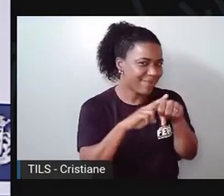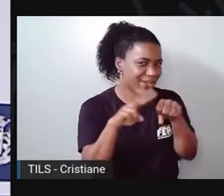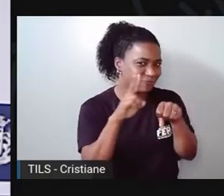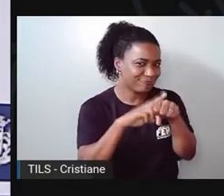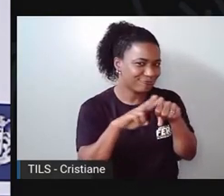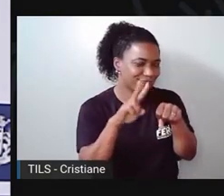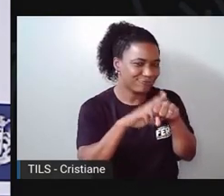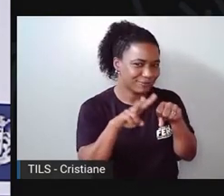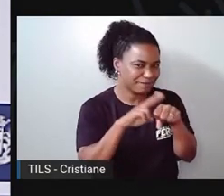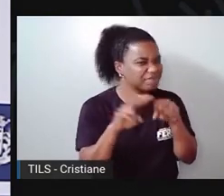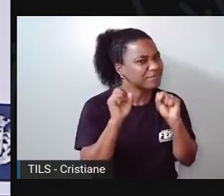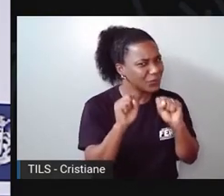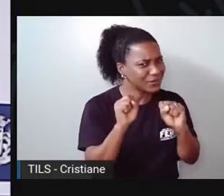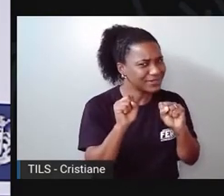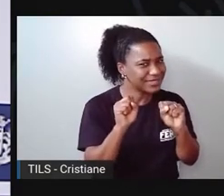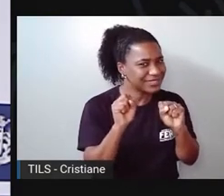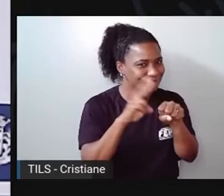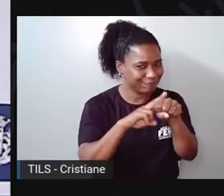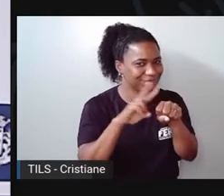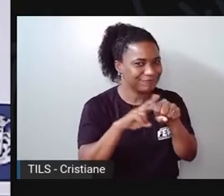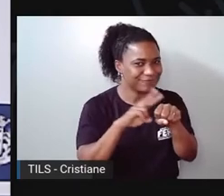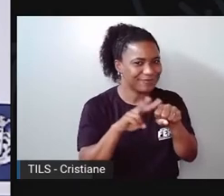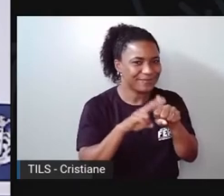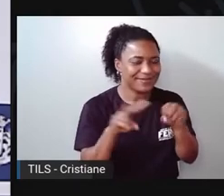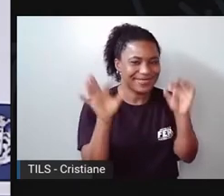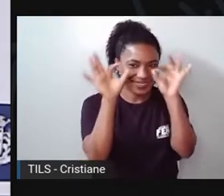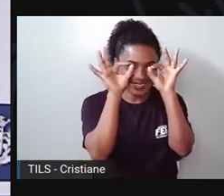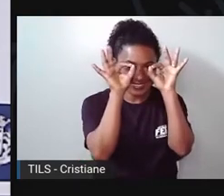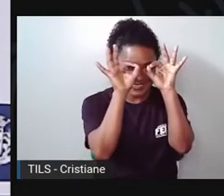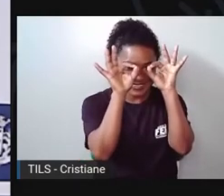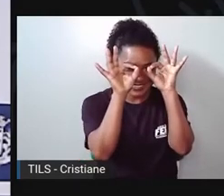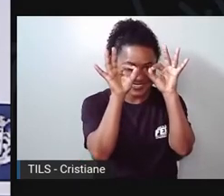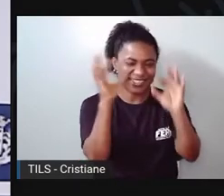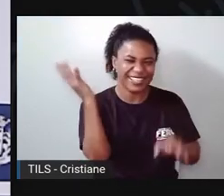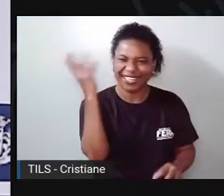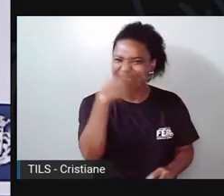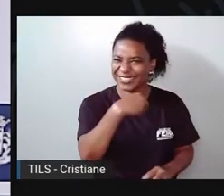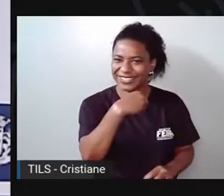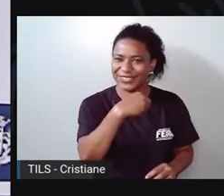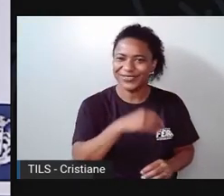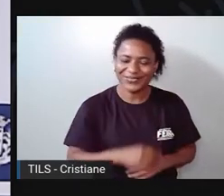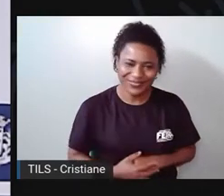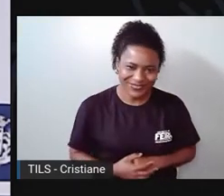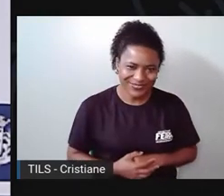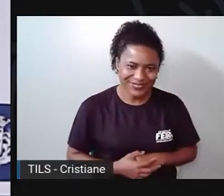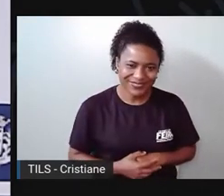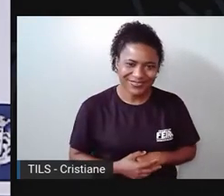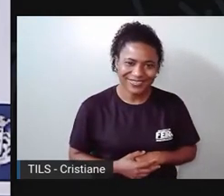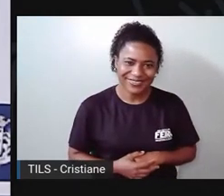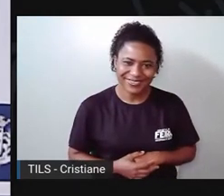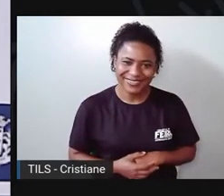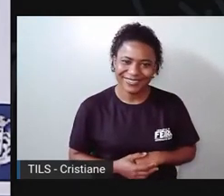Pode ser? Nossa! Vai ficar muito lindo o meu desenho!